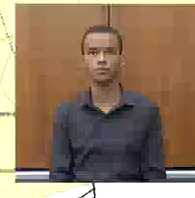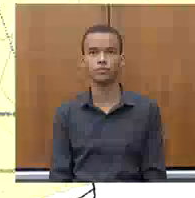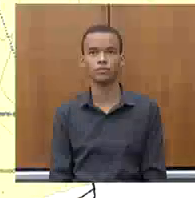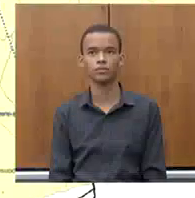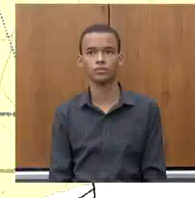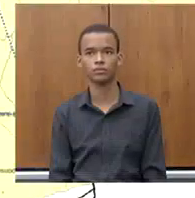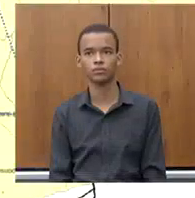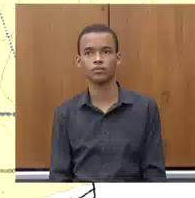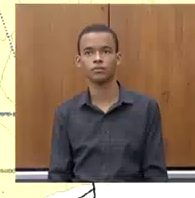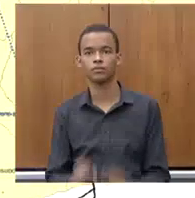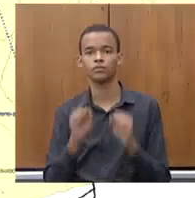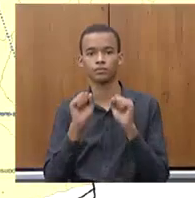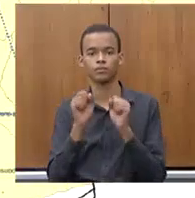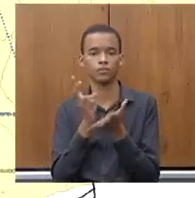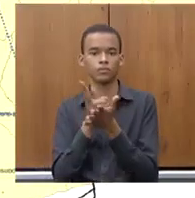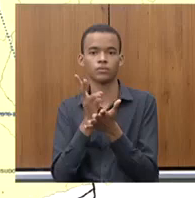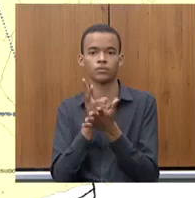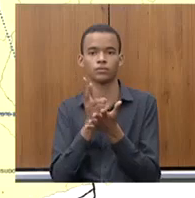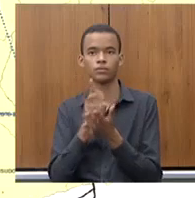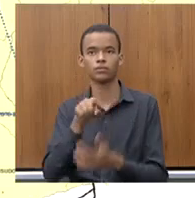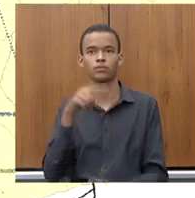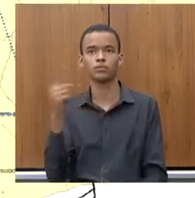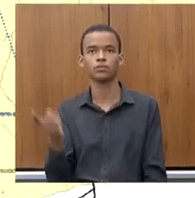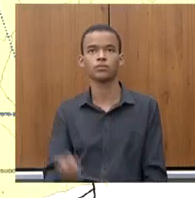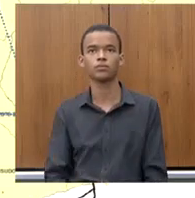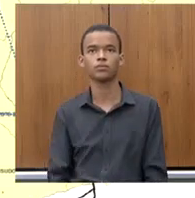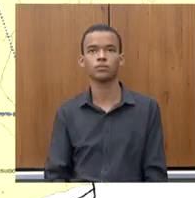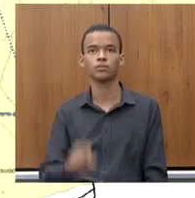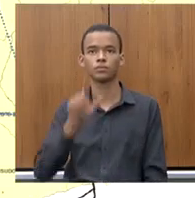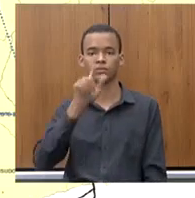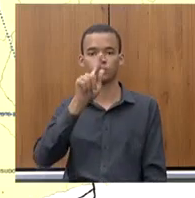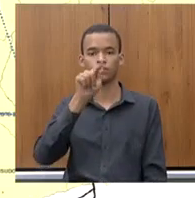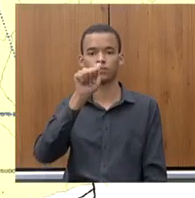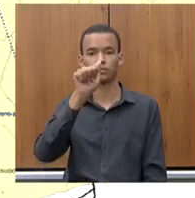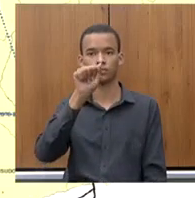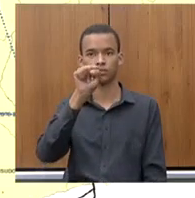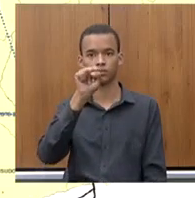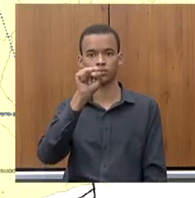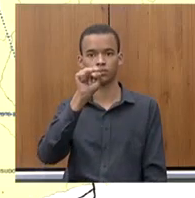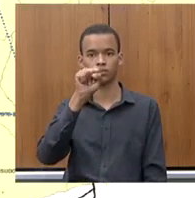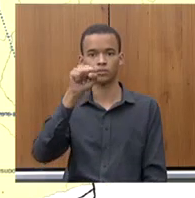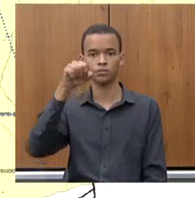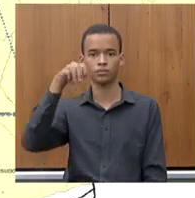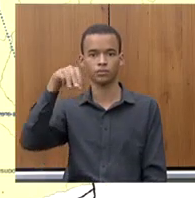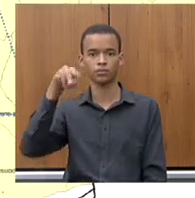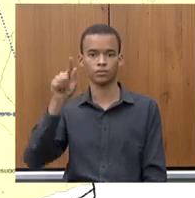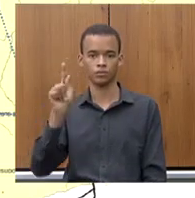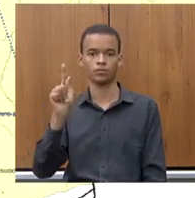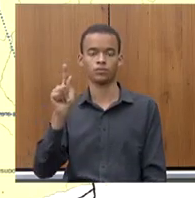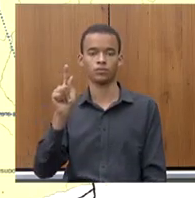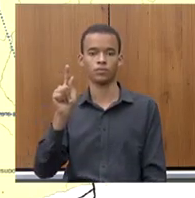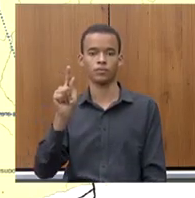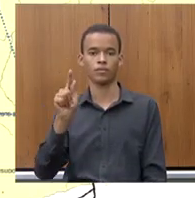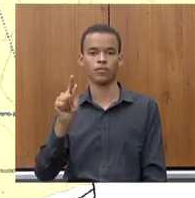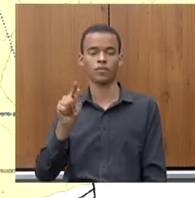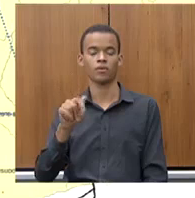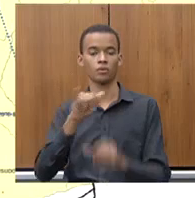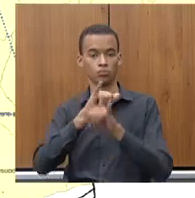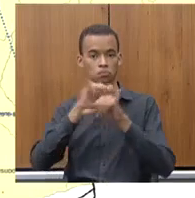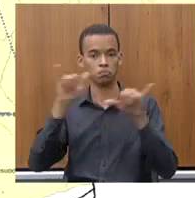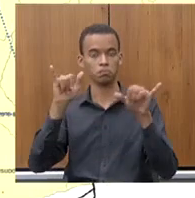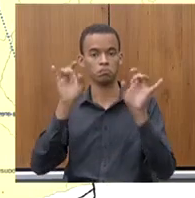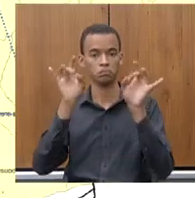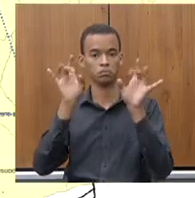Pode passar. Gasmig. Bom, a Gasmig outra grande notícia há mais de uma década